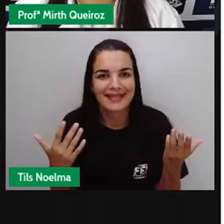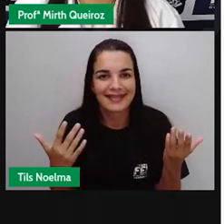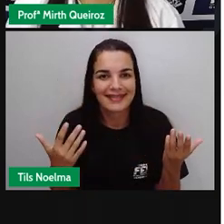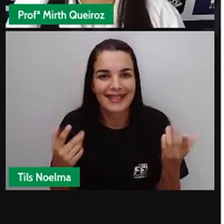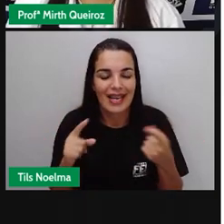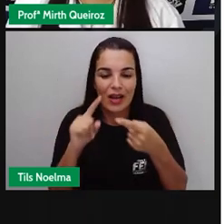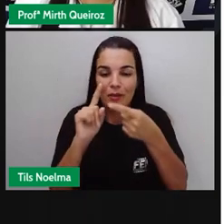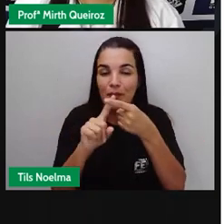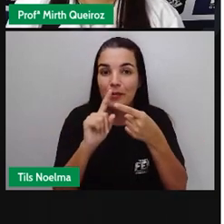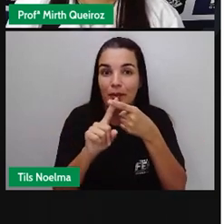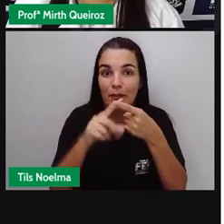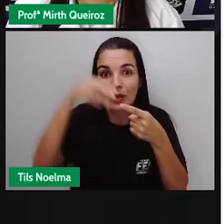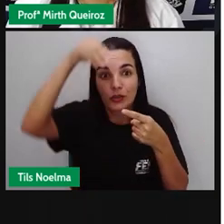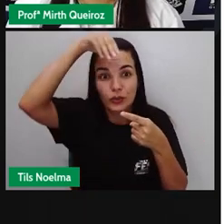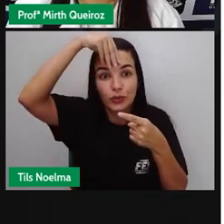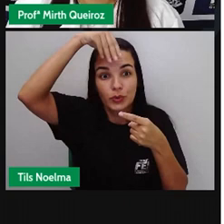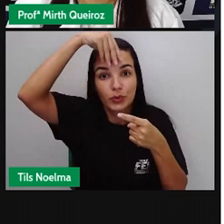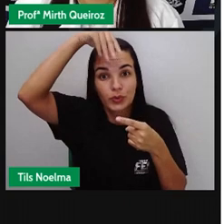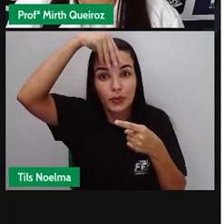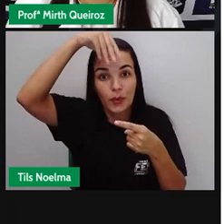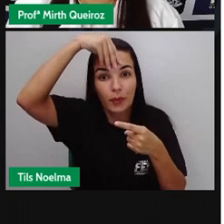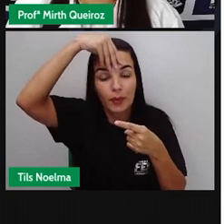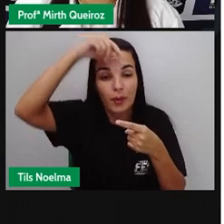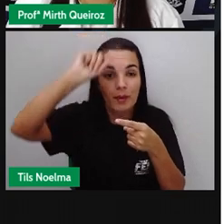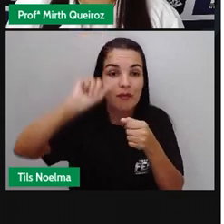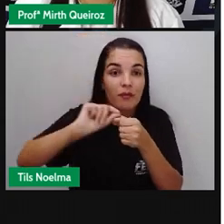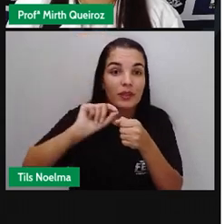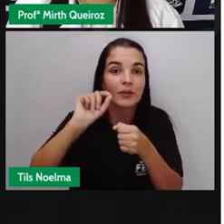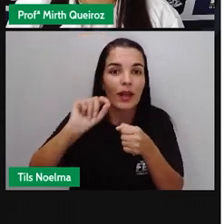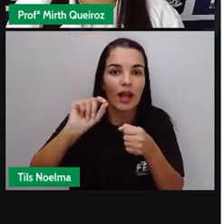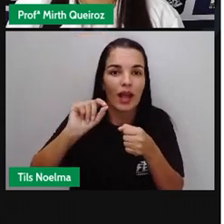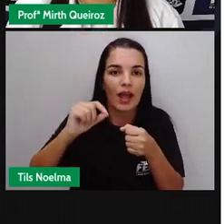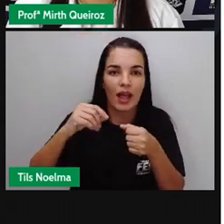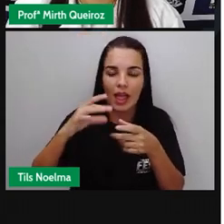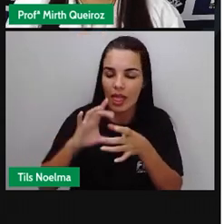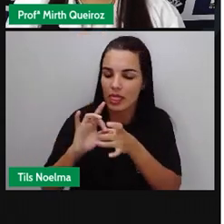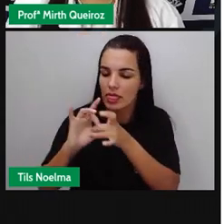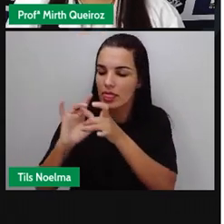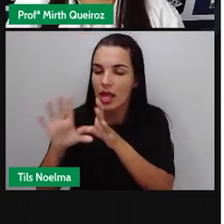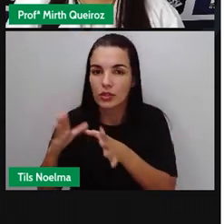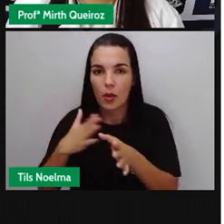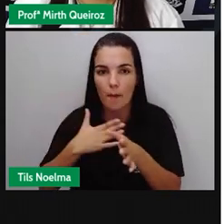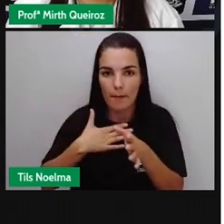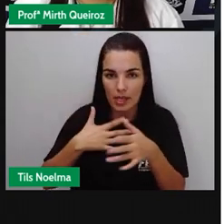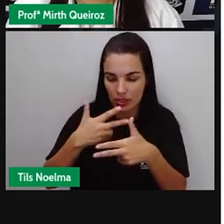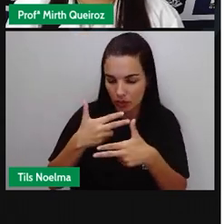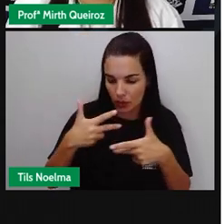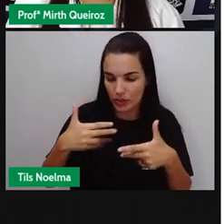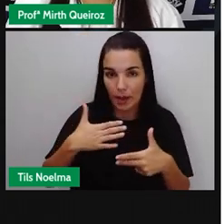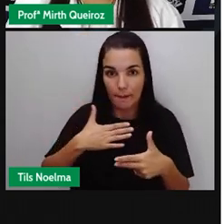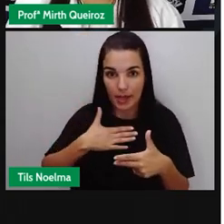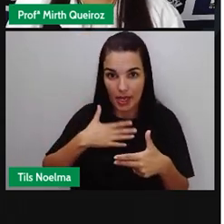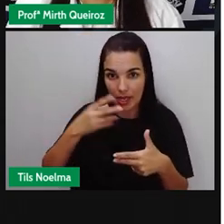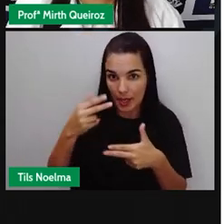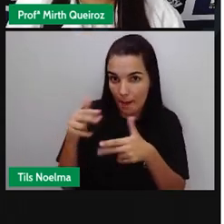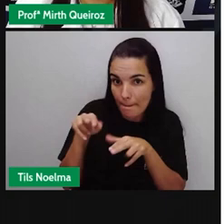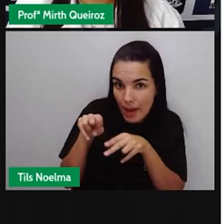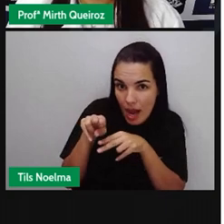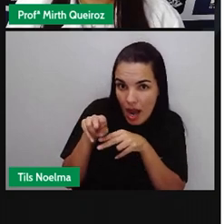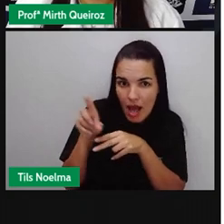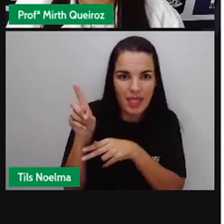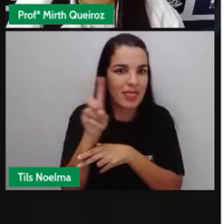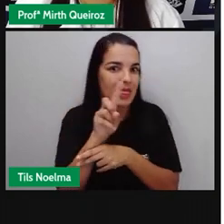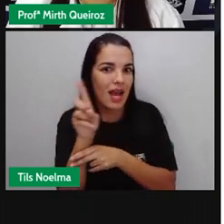O sobrinho fez a seguinte pontuação. pontuação. Deixo meus bens à minha irmã?